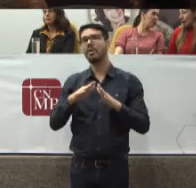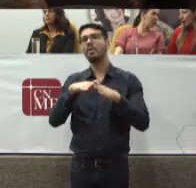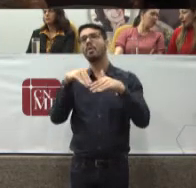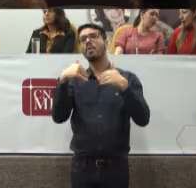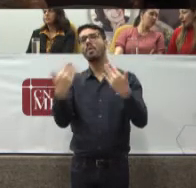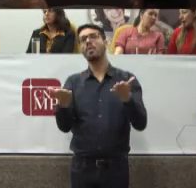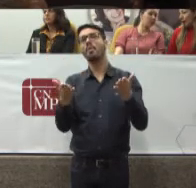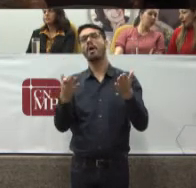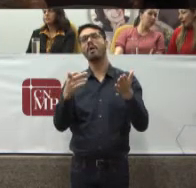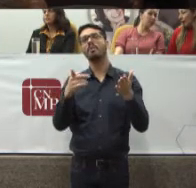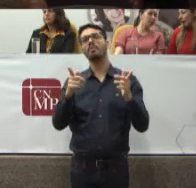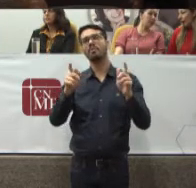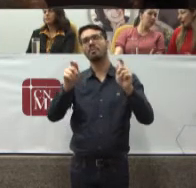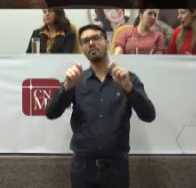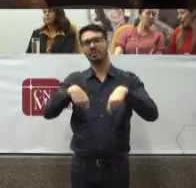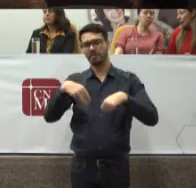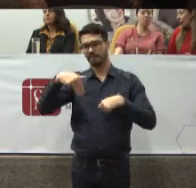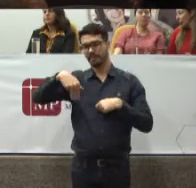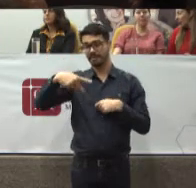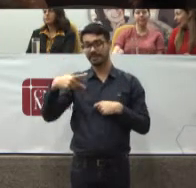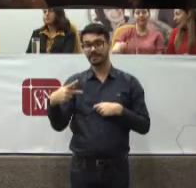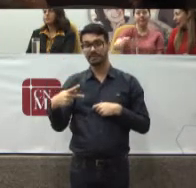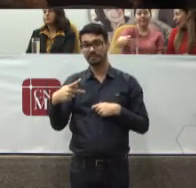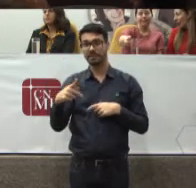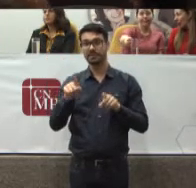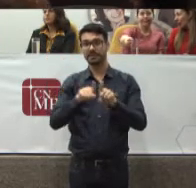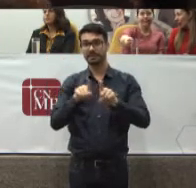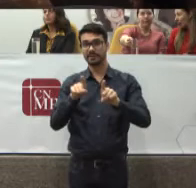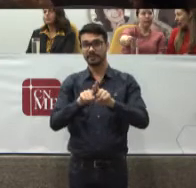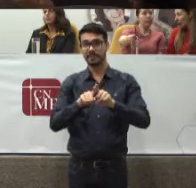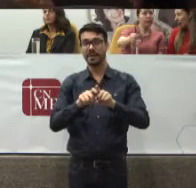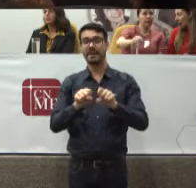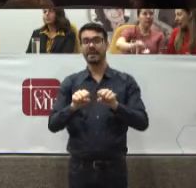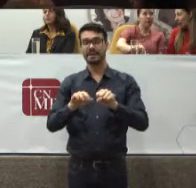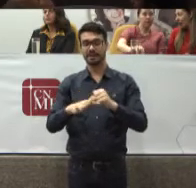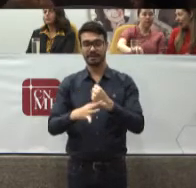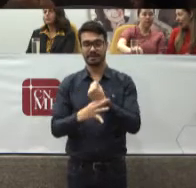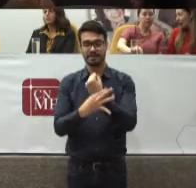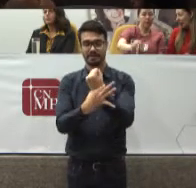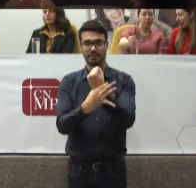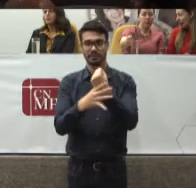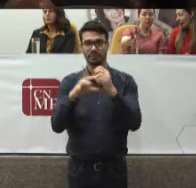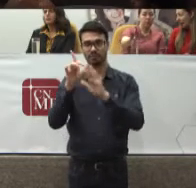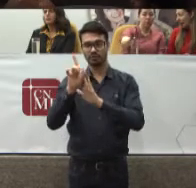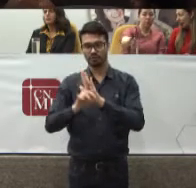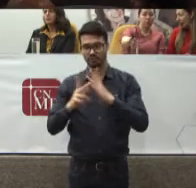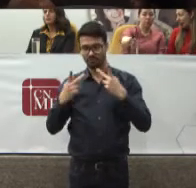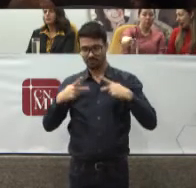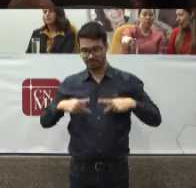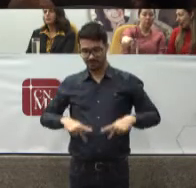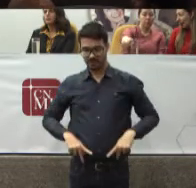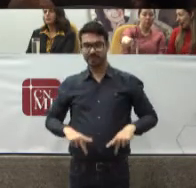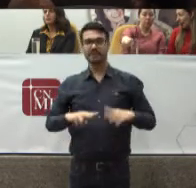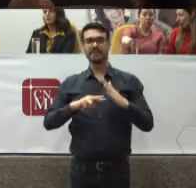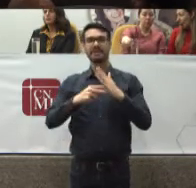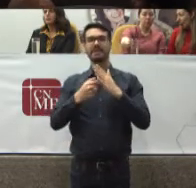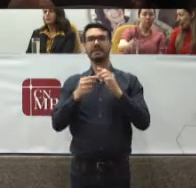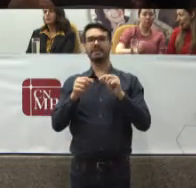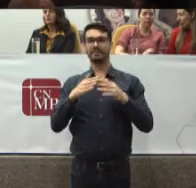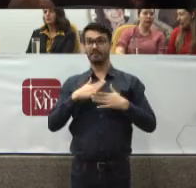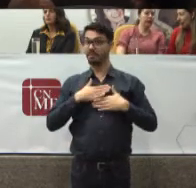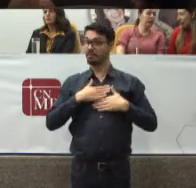dimensão De um Ministério Público Defensor dos Direitos Humanos Significa No meu entendimento